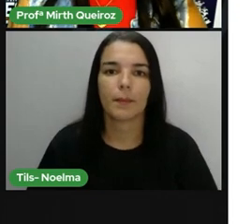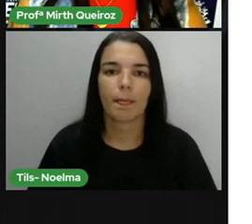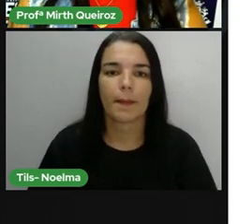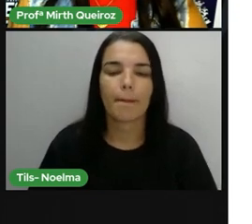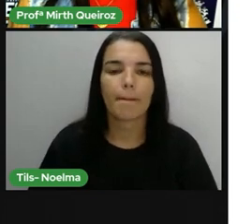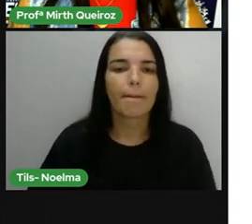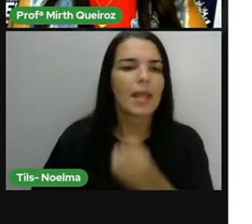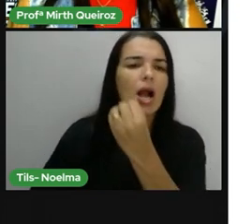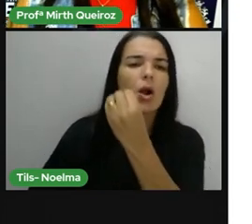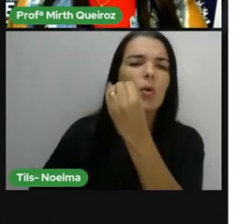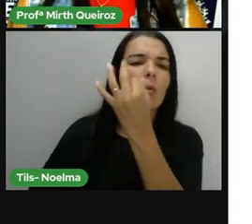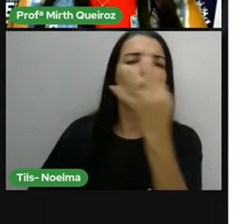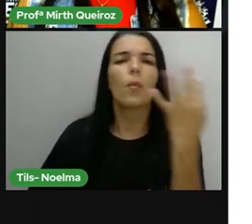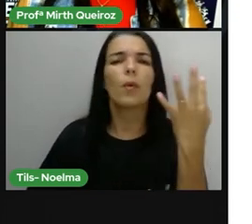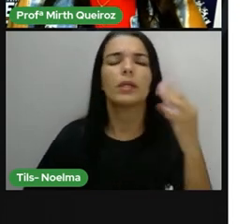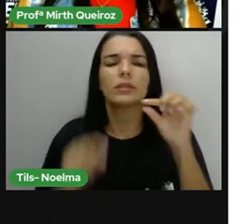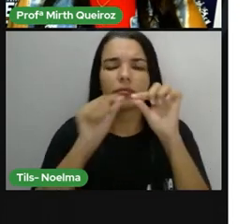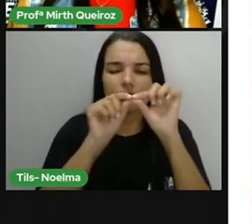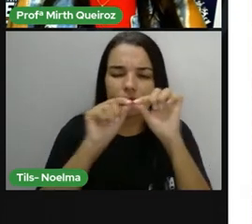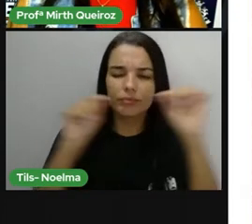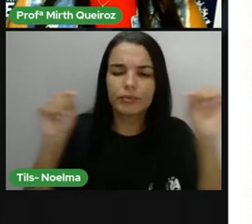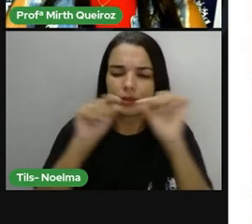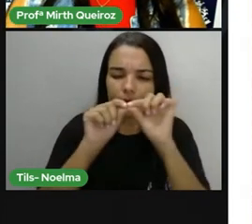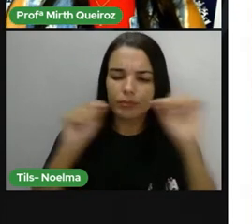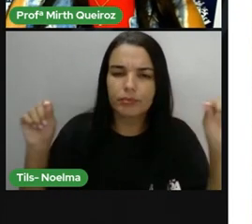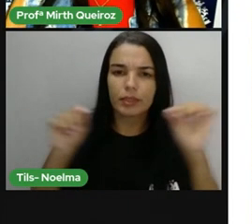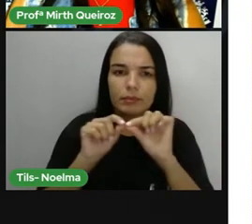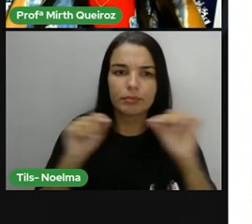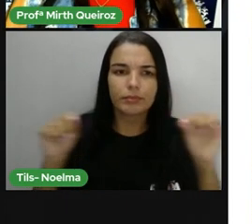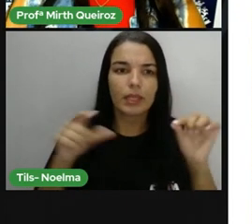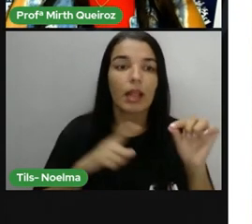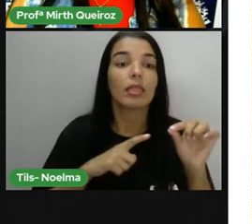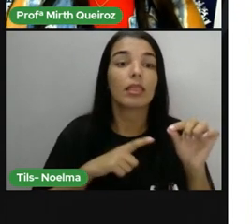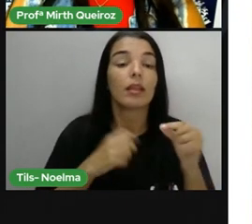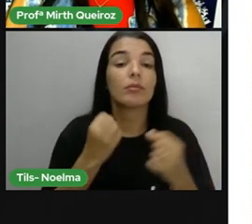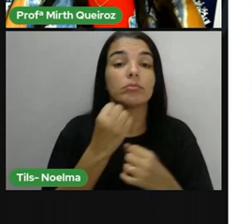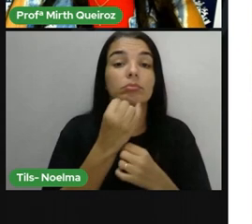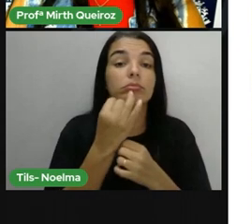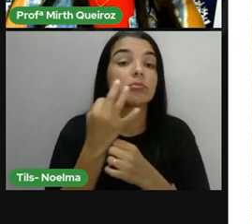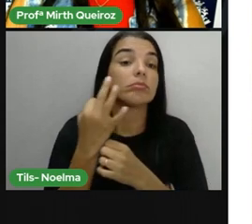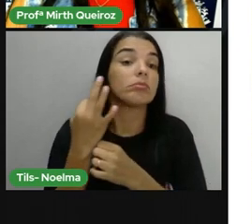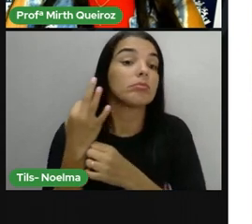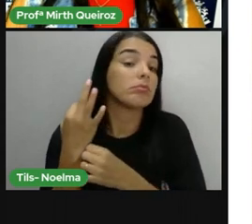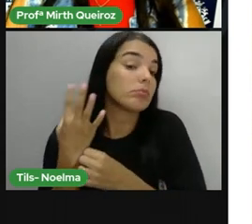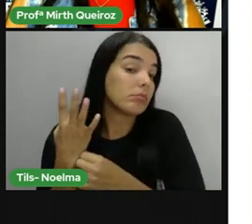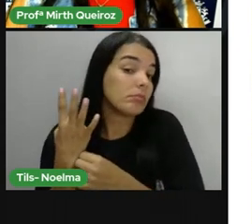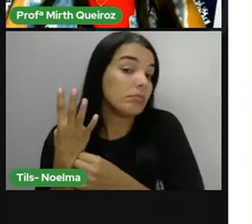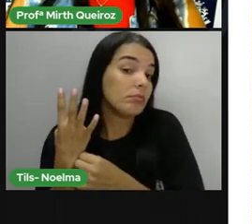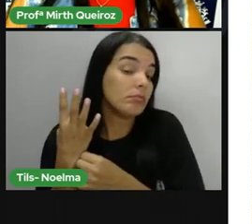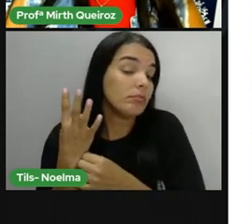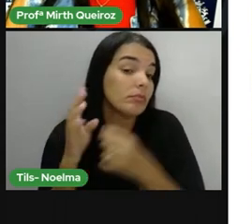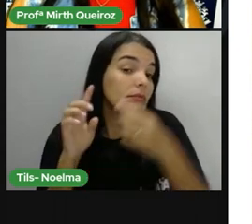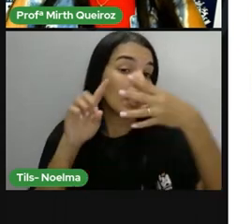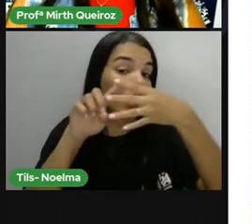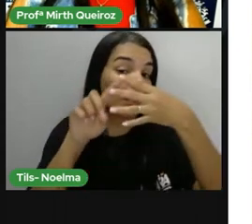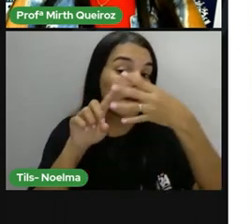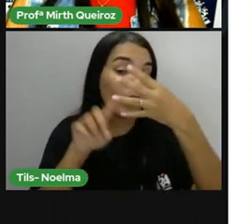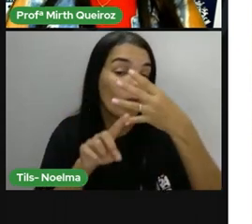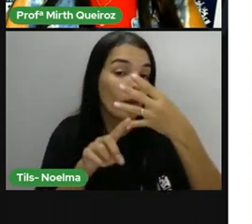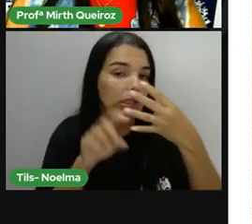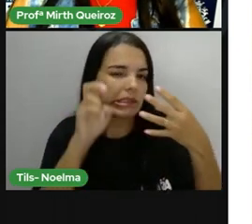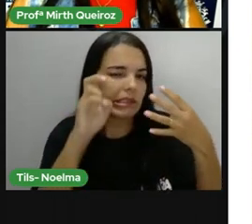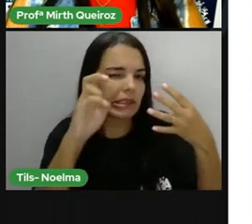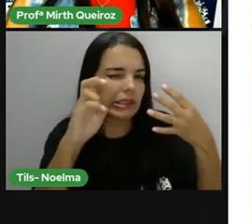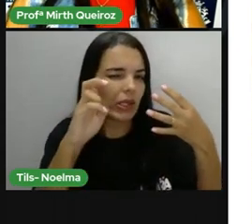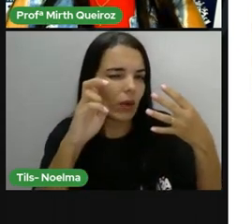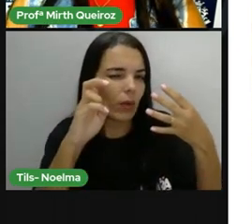Quantos versos? Cada verso tem quatro. Cada estrofe tem quatro versos, né? Então, se nós temos